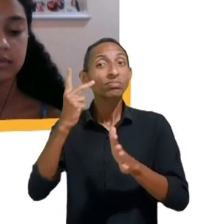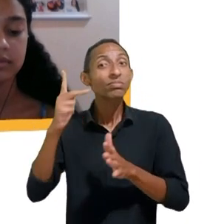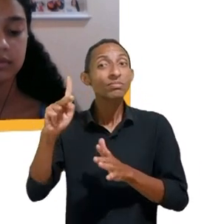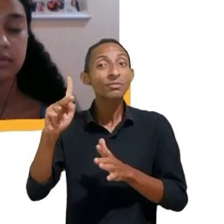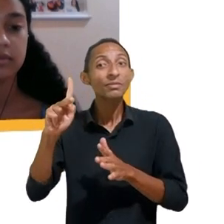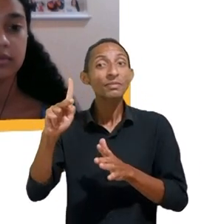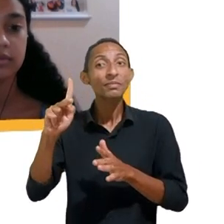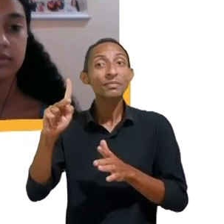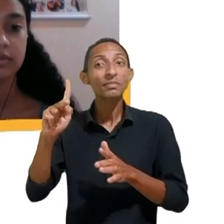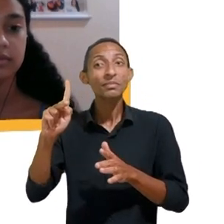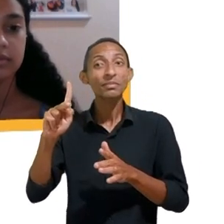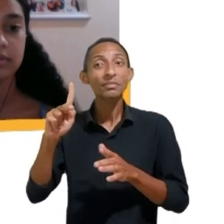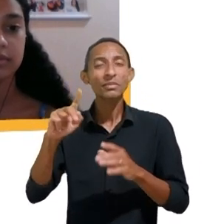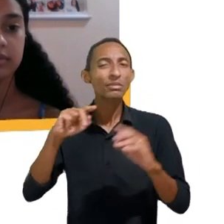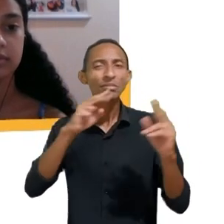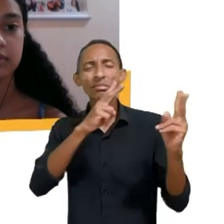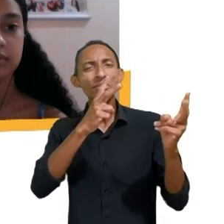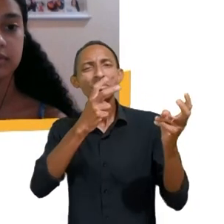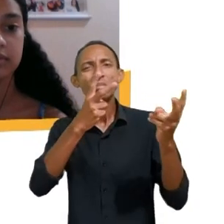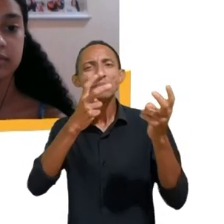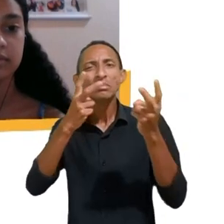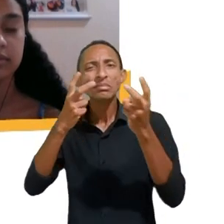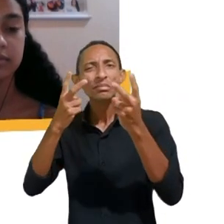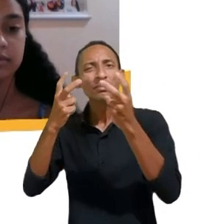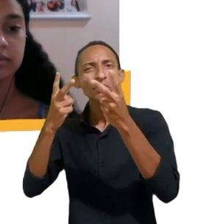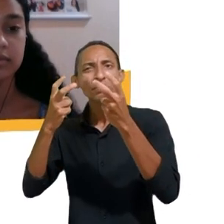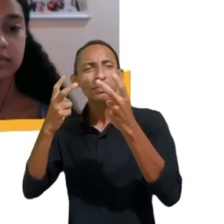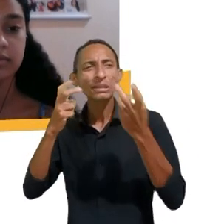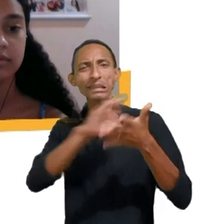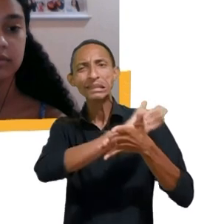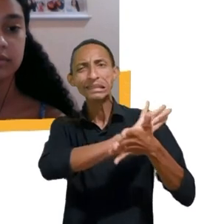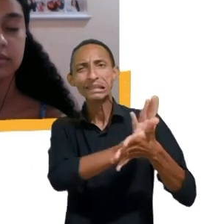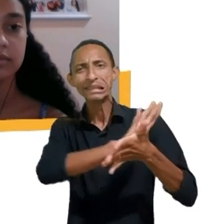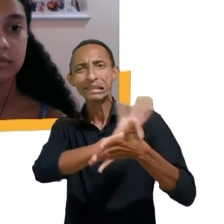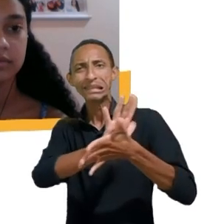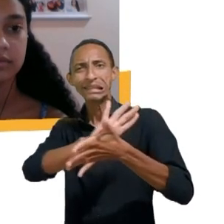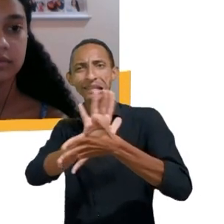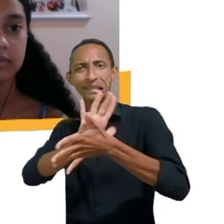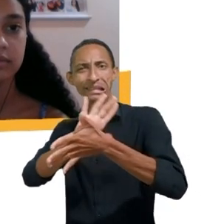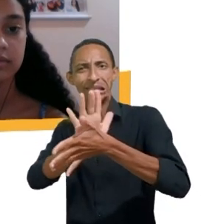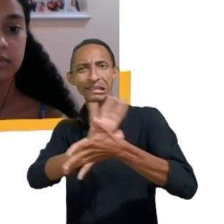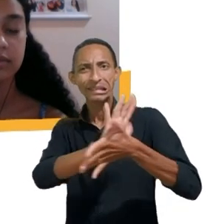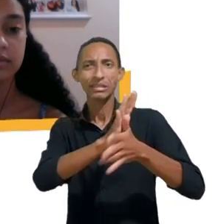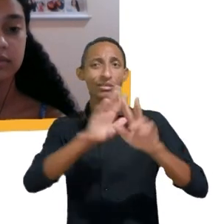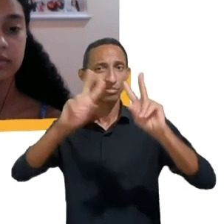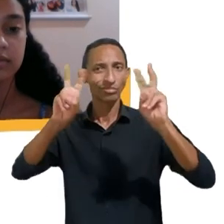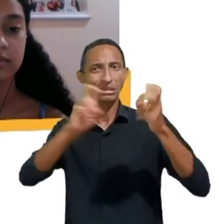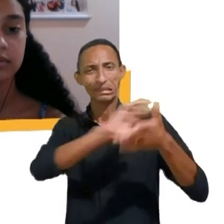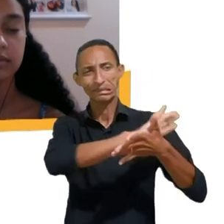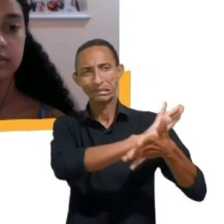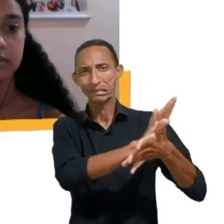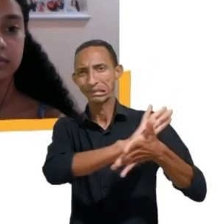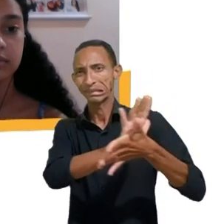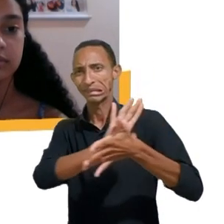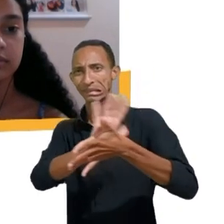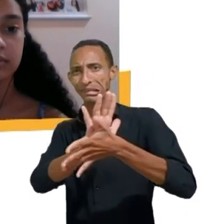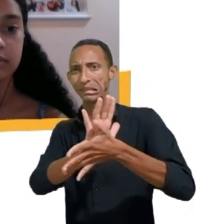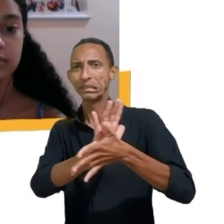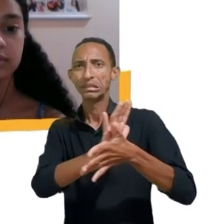de que forma esses preconceitos que são objeto dos temas que vocês discutem são reforçados na internet.